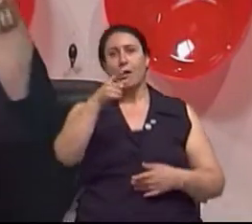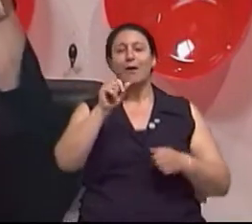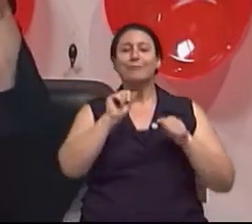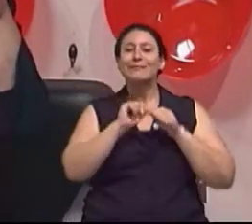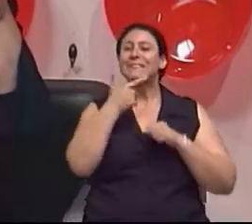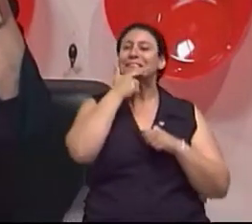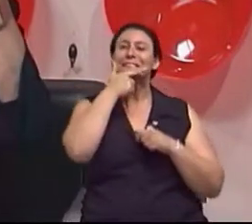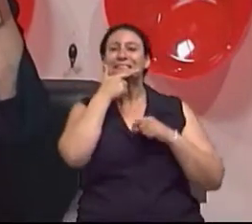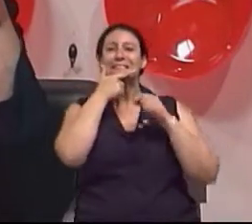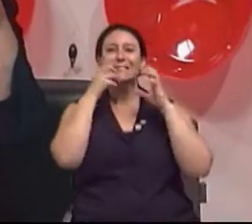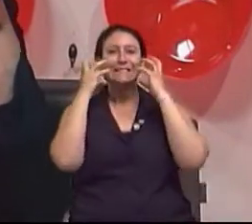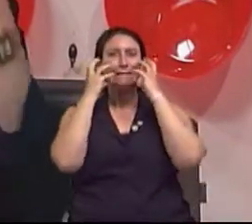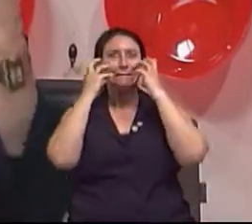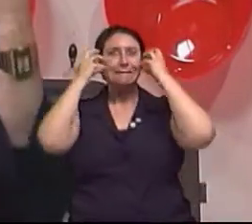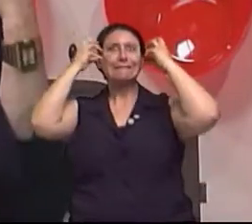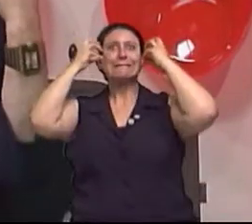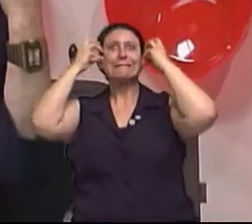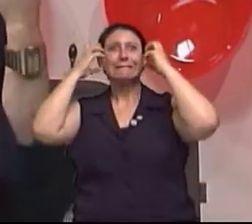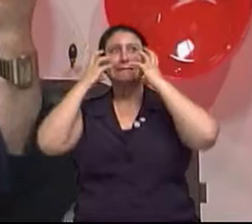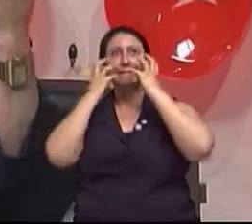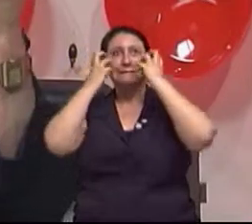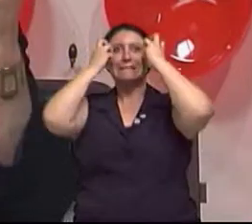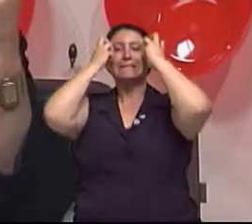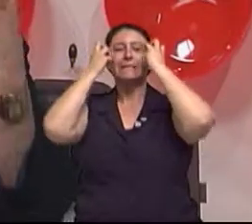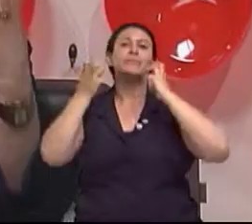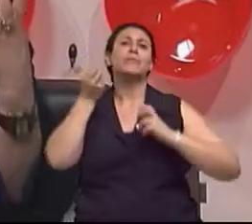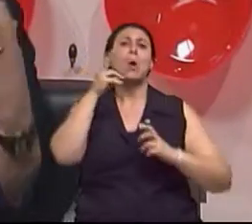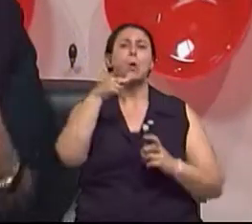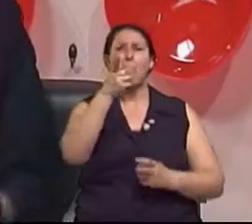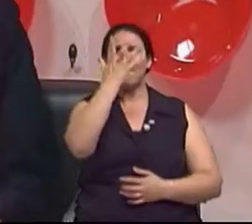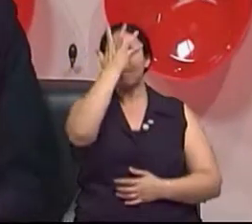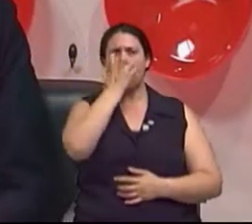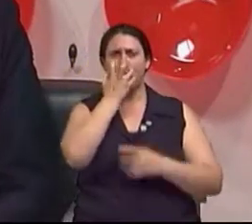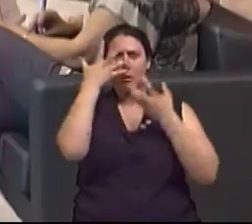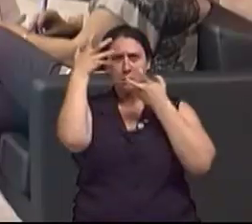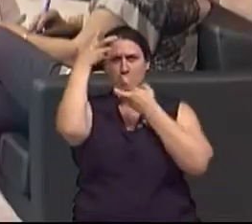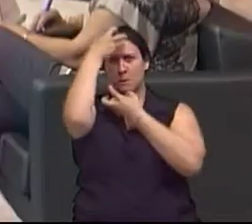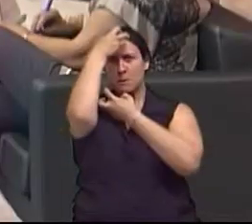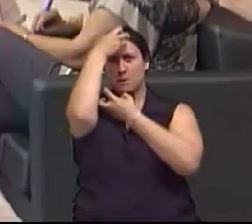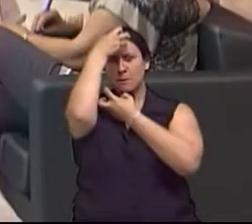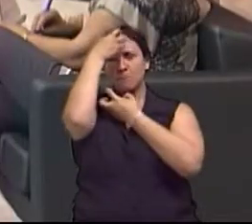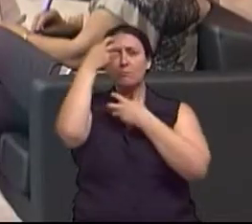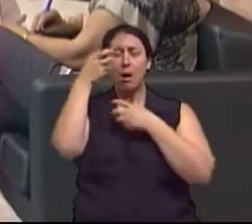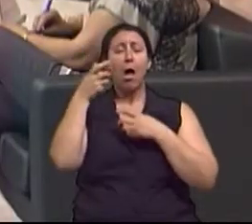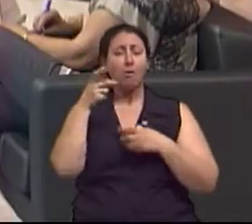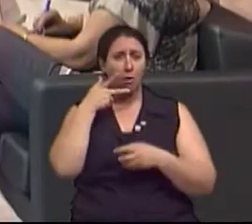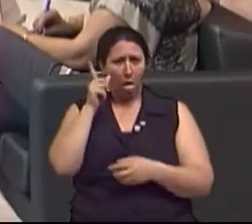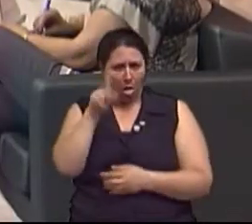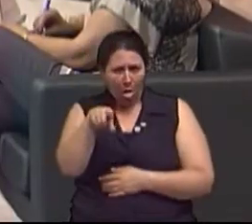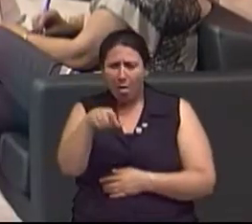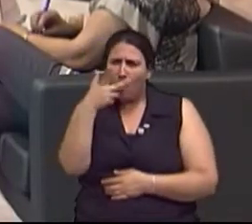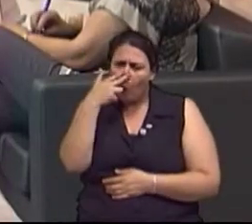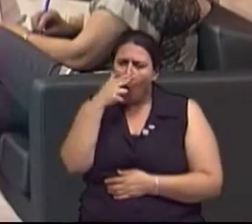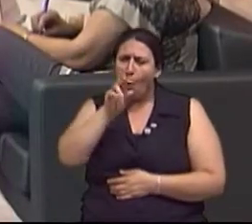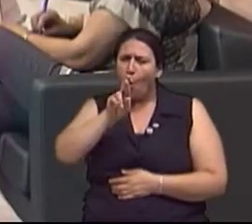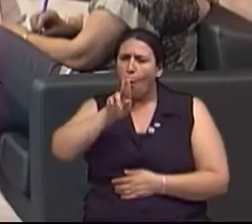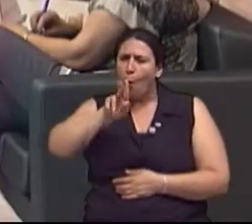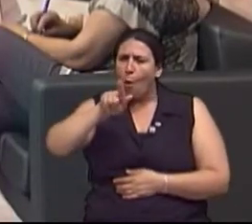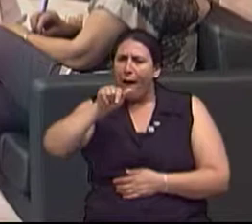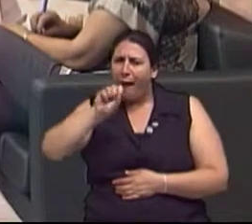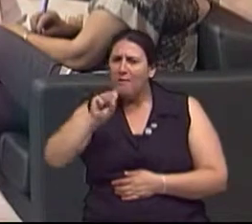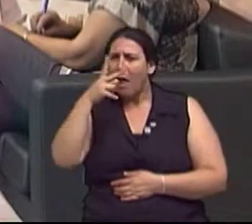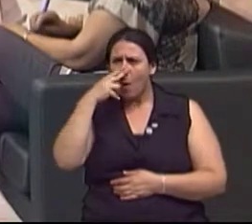São aquelas rugas da glabela, em que a gente fica braba. Posso também chamar rugas de expressão? Sim, rugas de expressão. Perfeito.